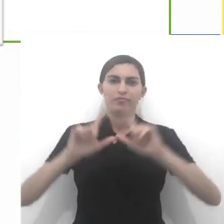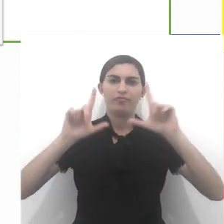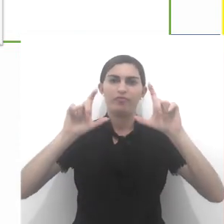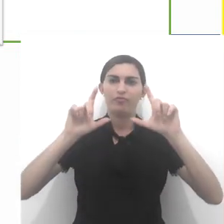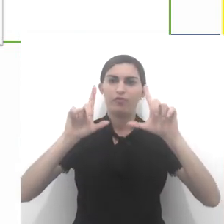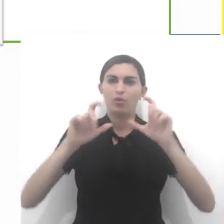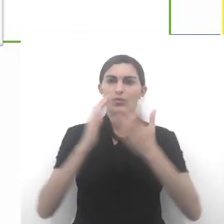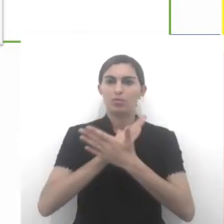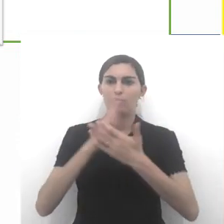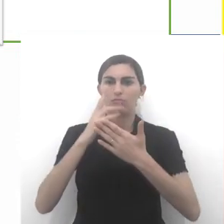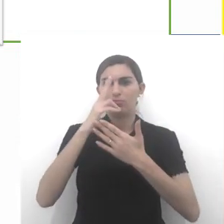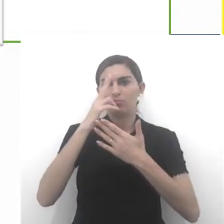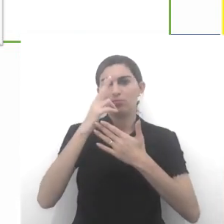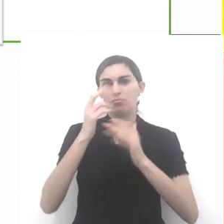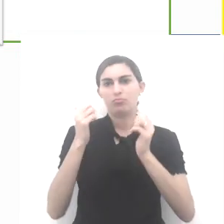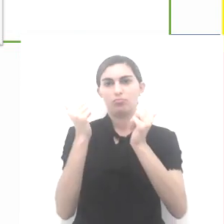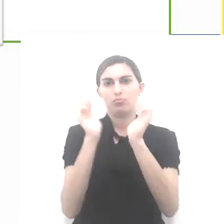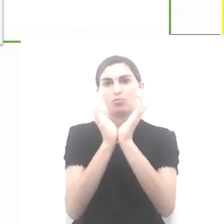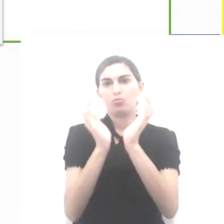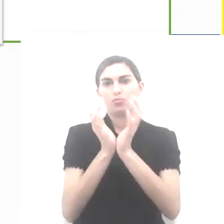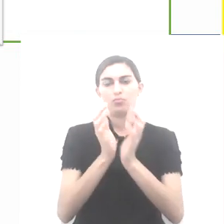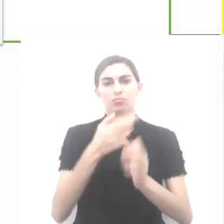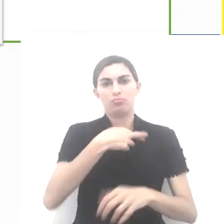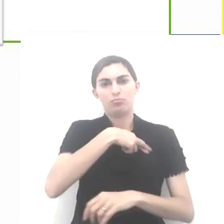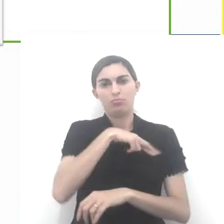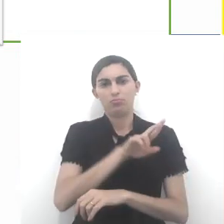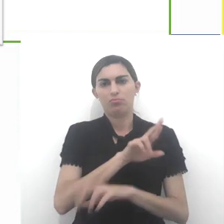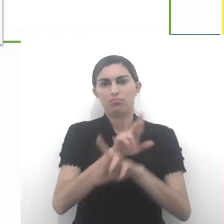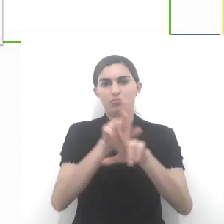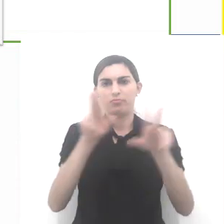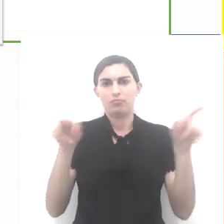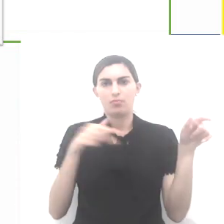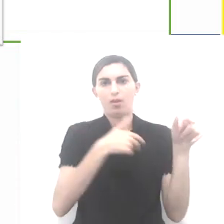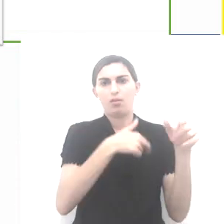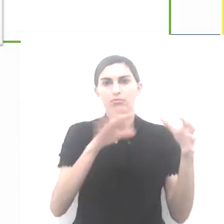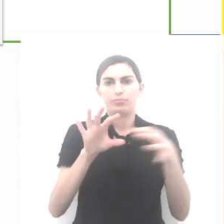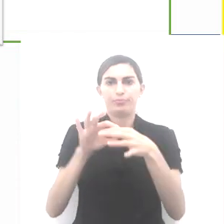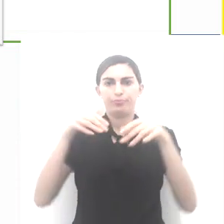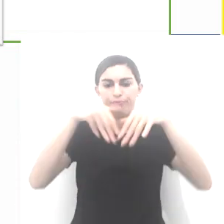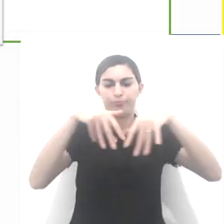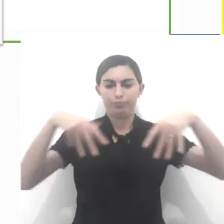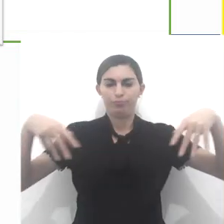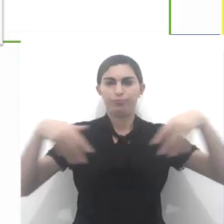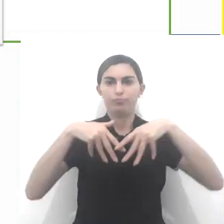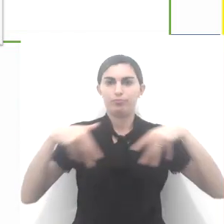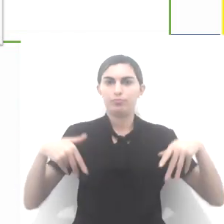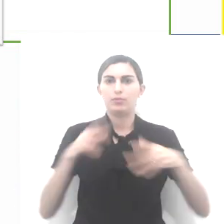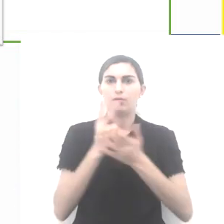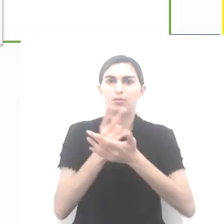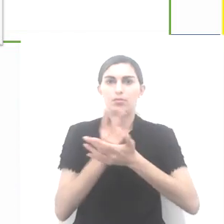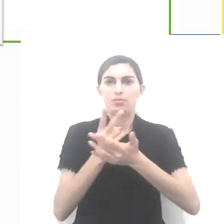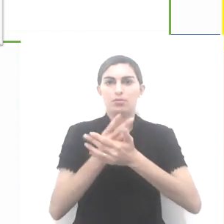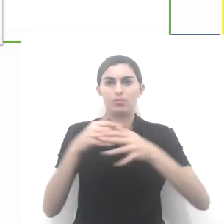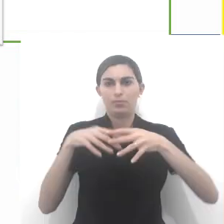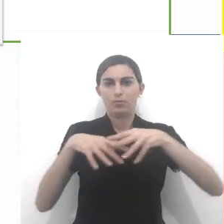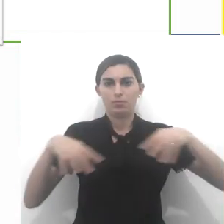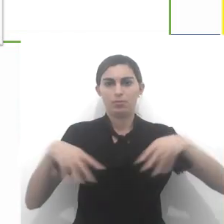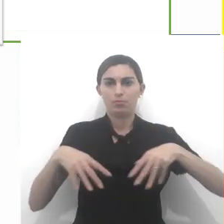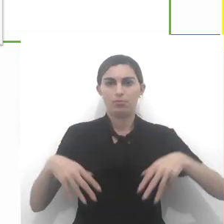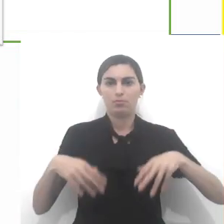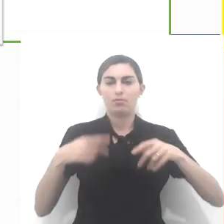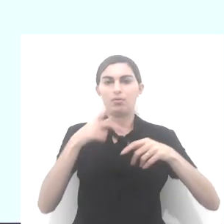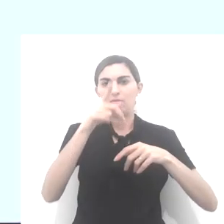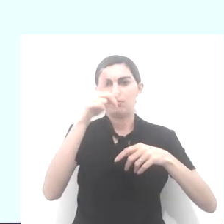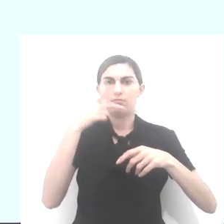uma fotografia de membros, líderes de várias religiões. Então, sempre nesta questão.